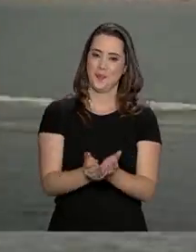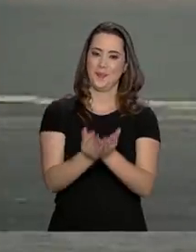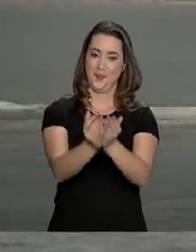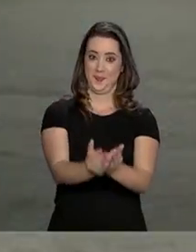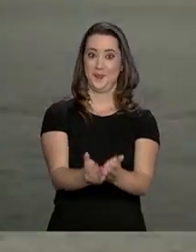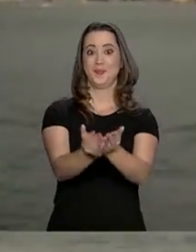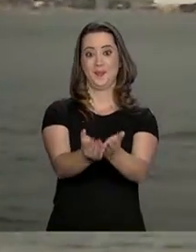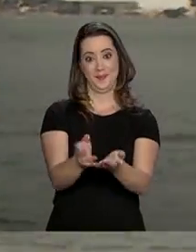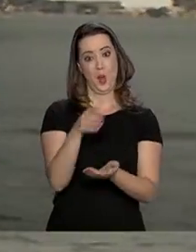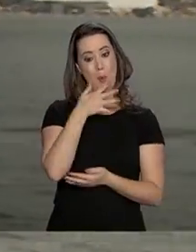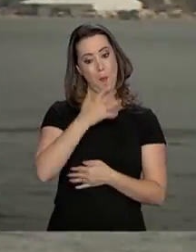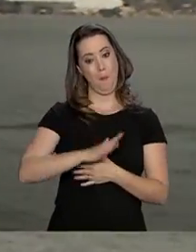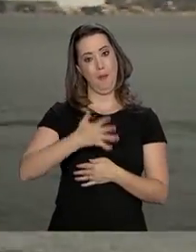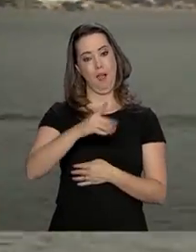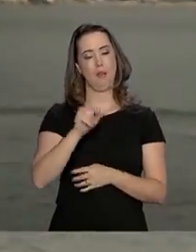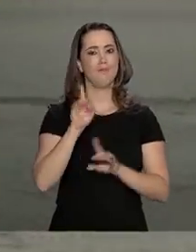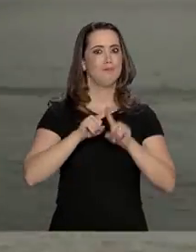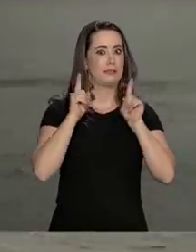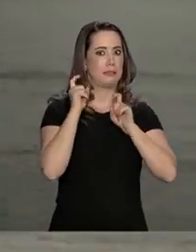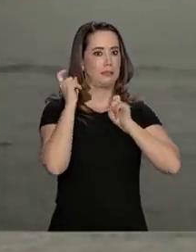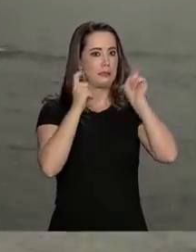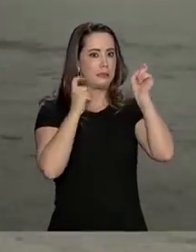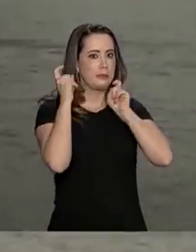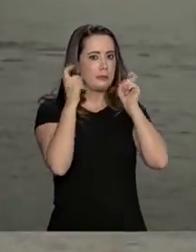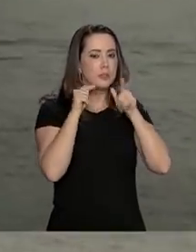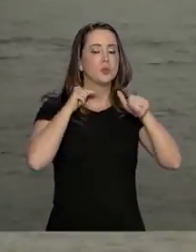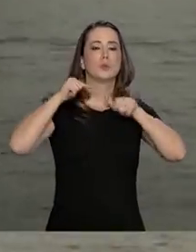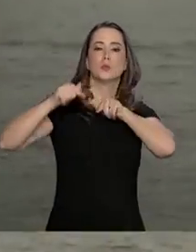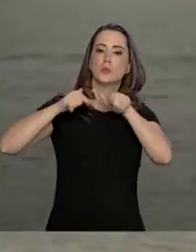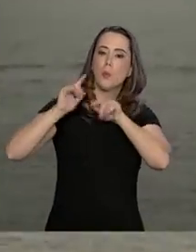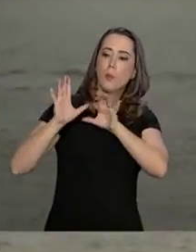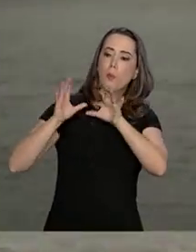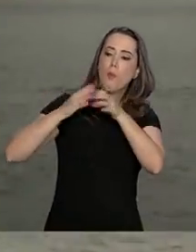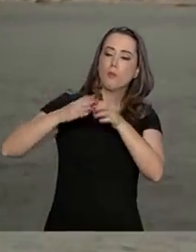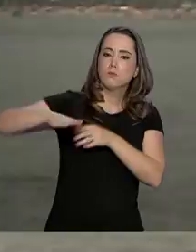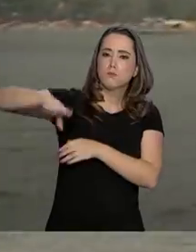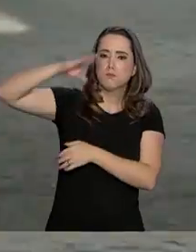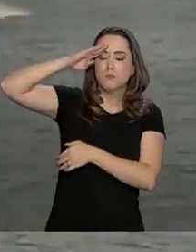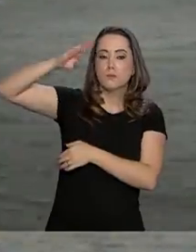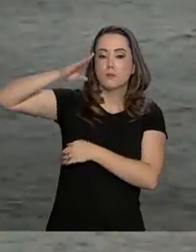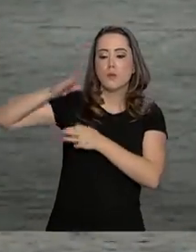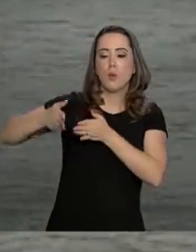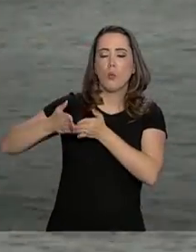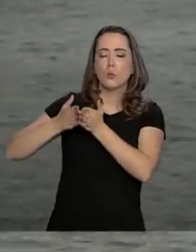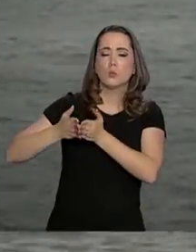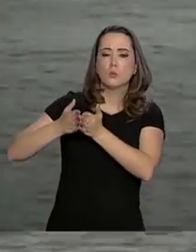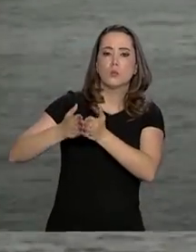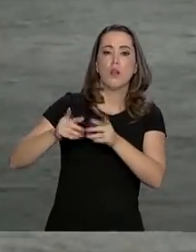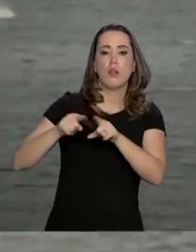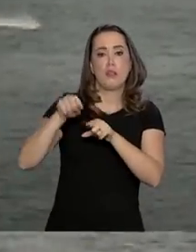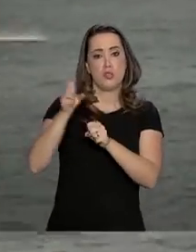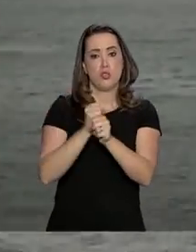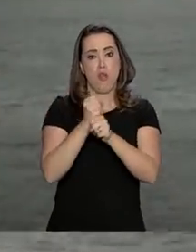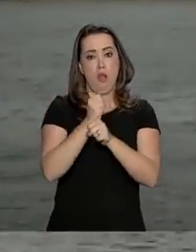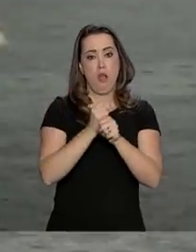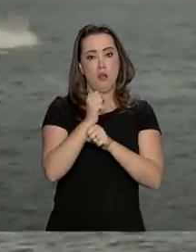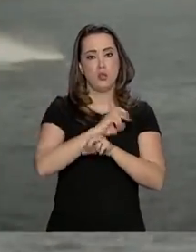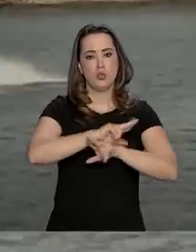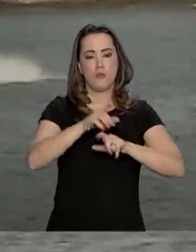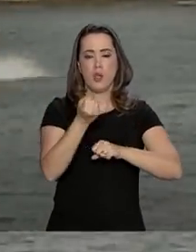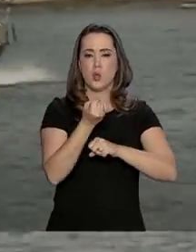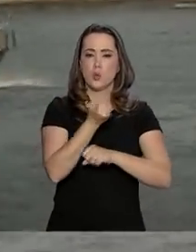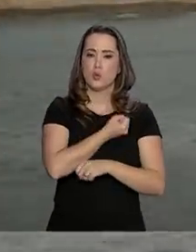pelo litoral é motivo de preocupação e trabalho para a Marinha Brasileira. Nessa época do ano, o número de